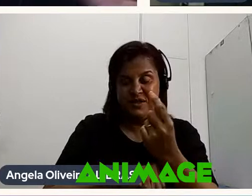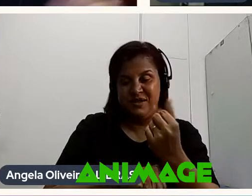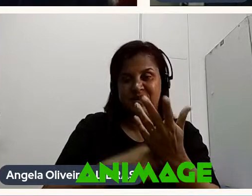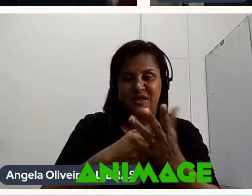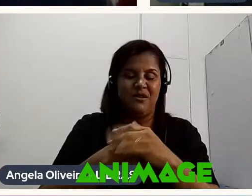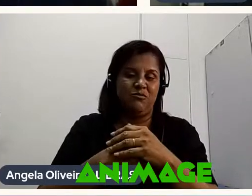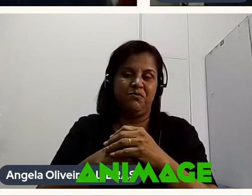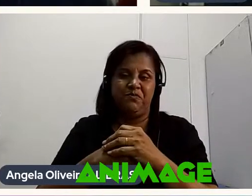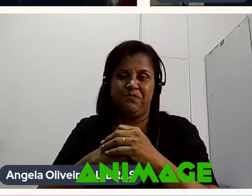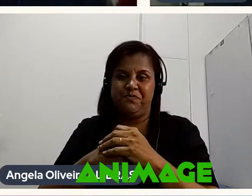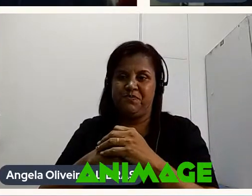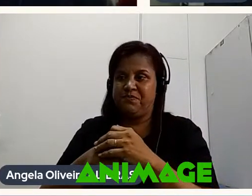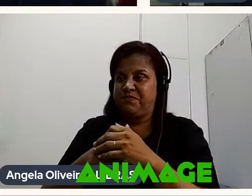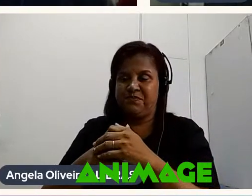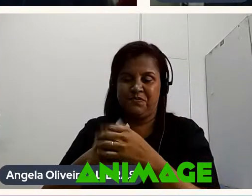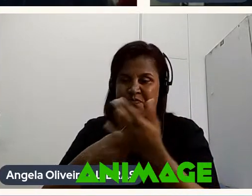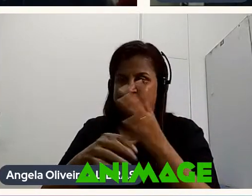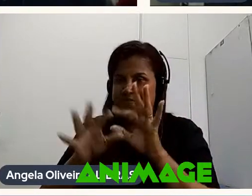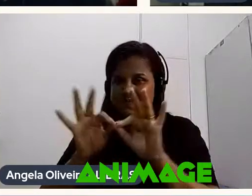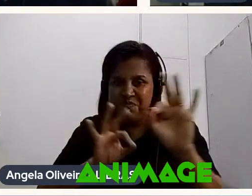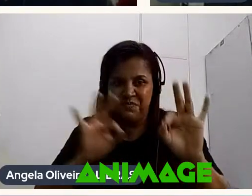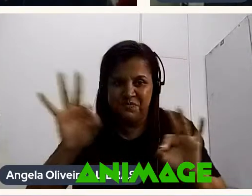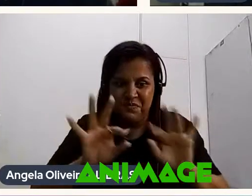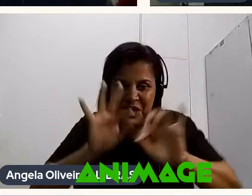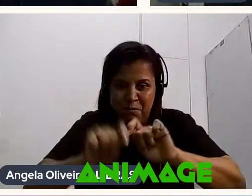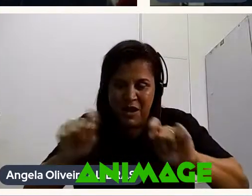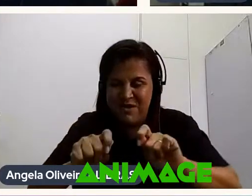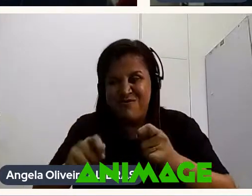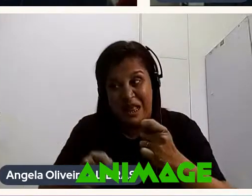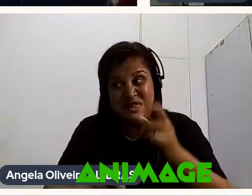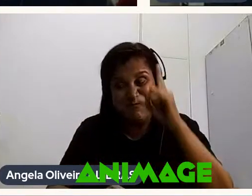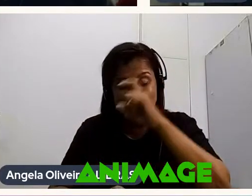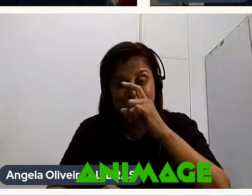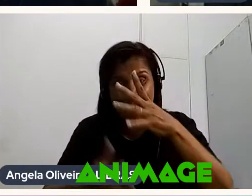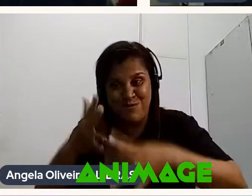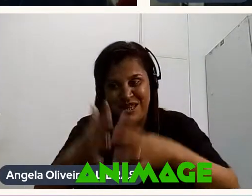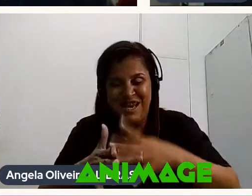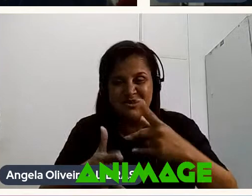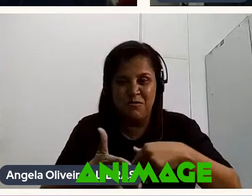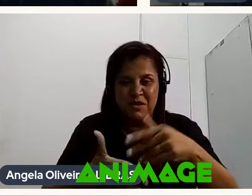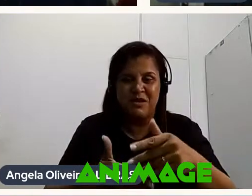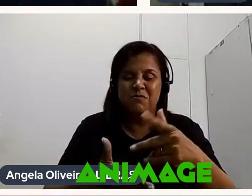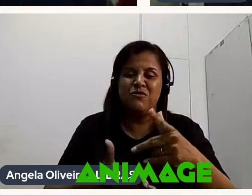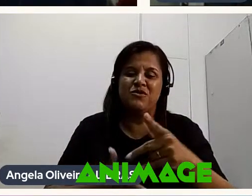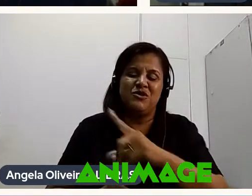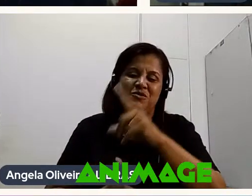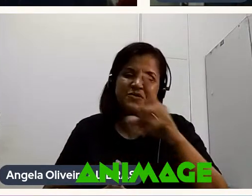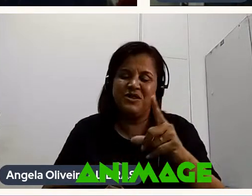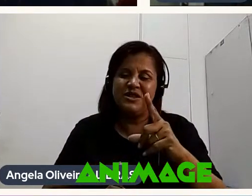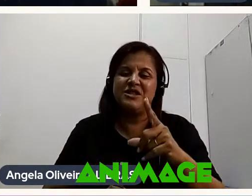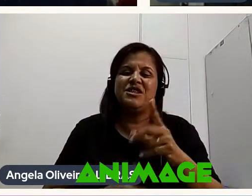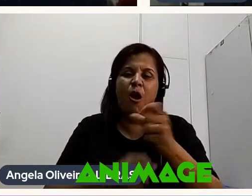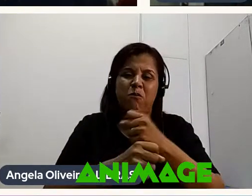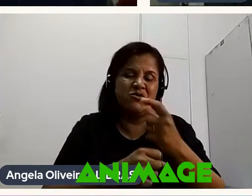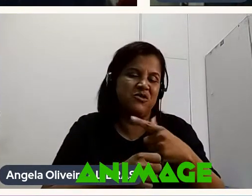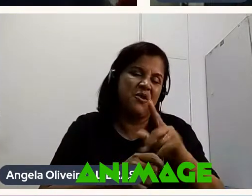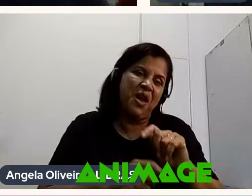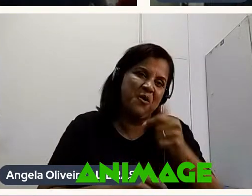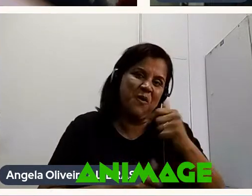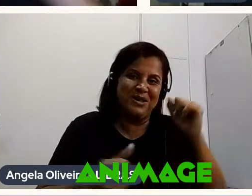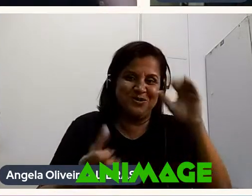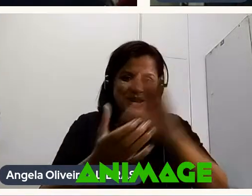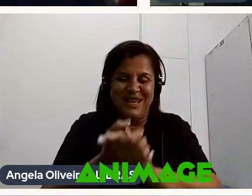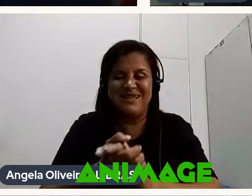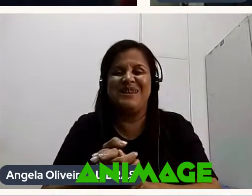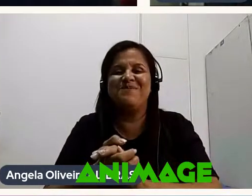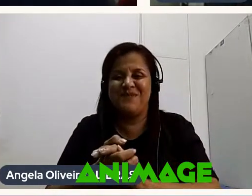você Vai amarrando as pontas Deve ser uma coisa complexa Se eu passar por isso Um dia Pro coprodução É quase um casamento Porque